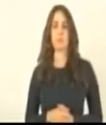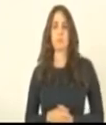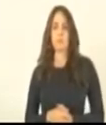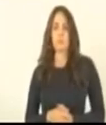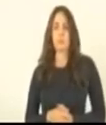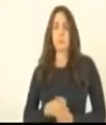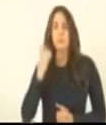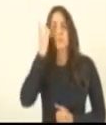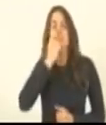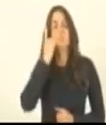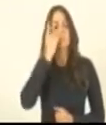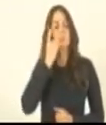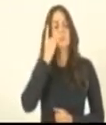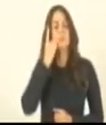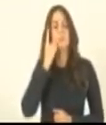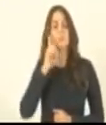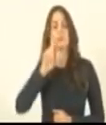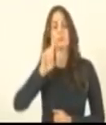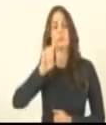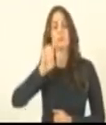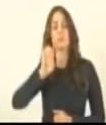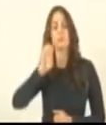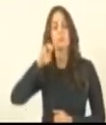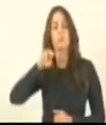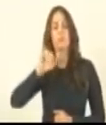Deputado Deninho Silva está presente.